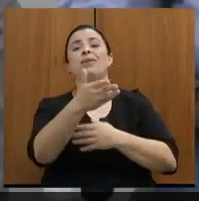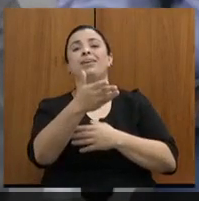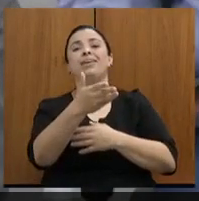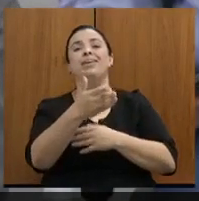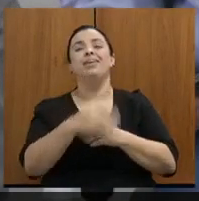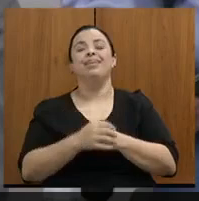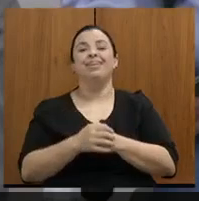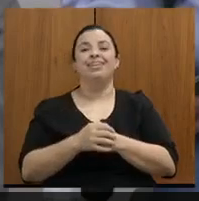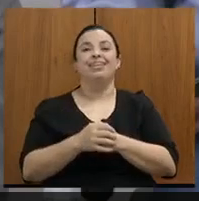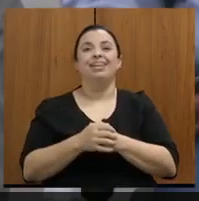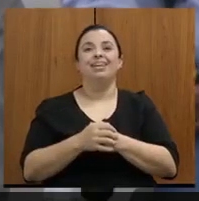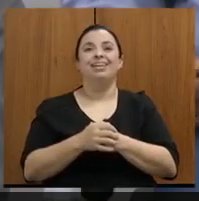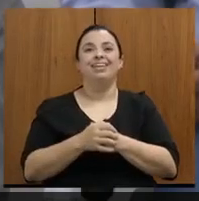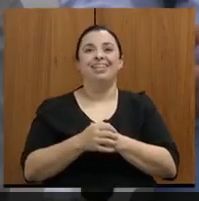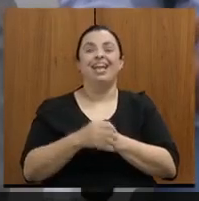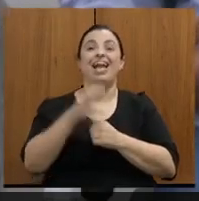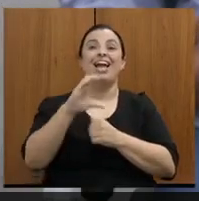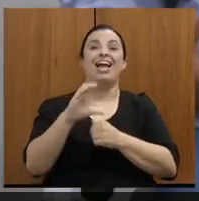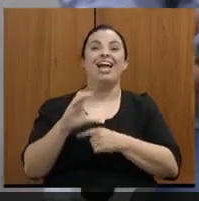Claudineia.